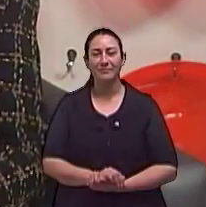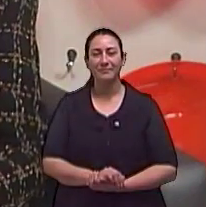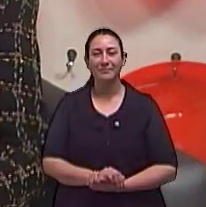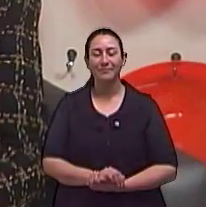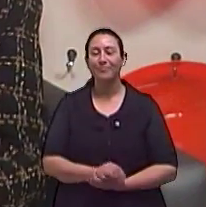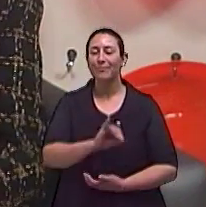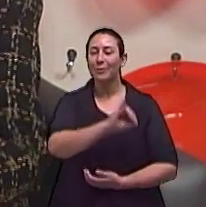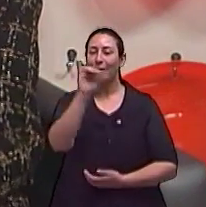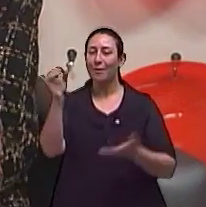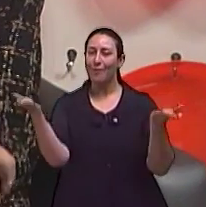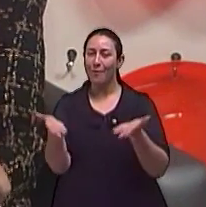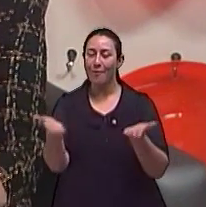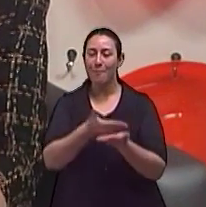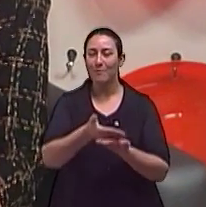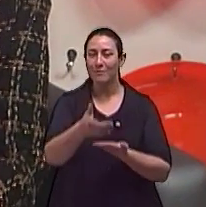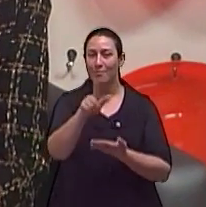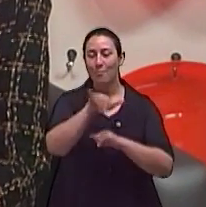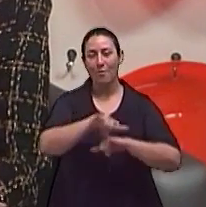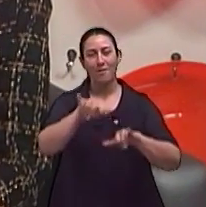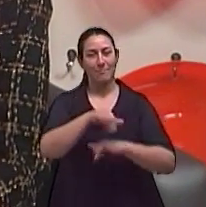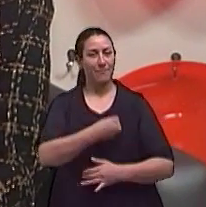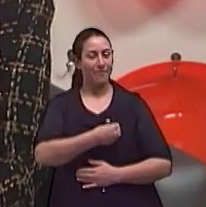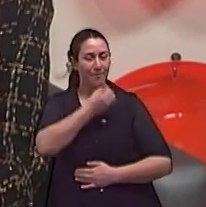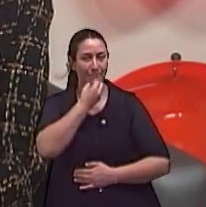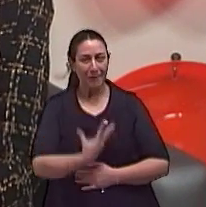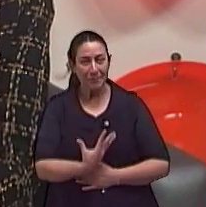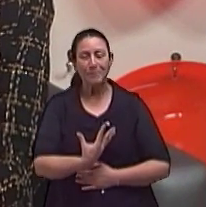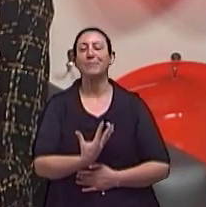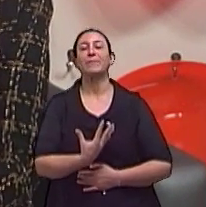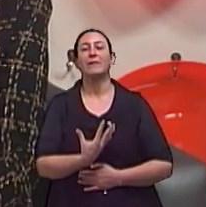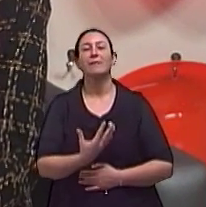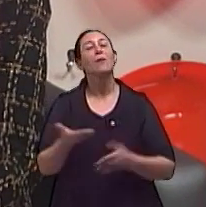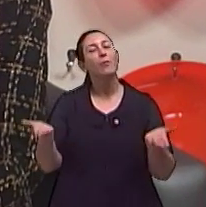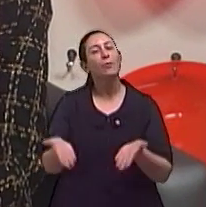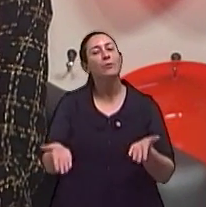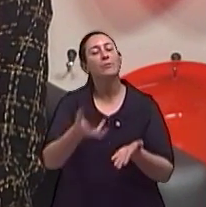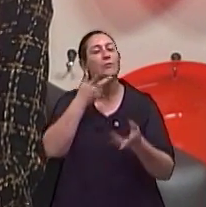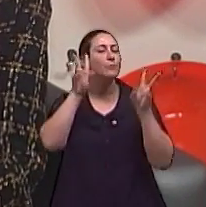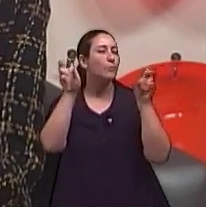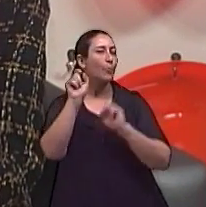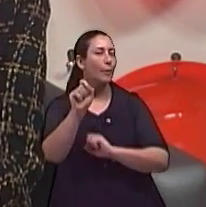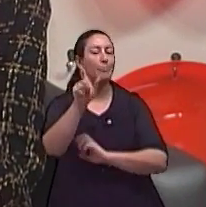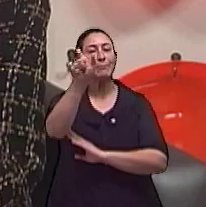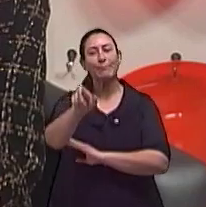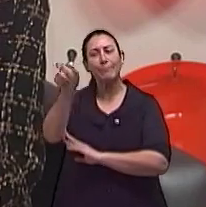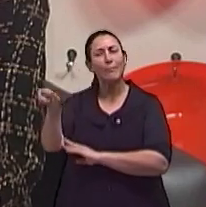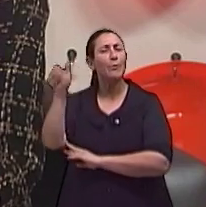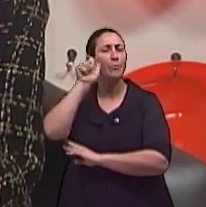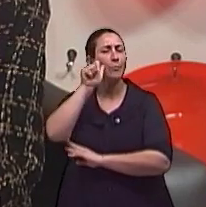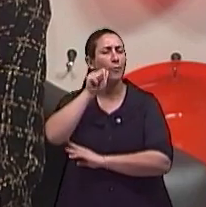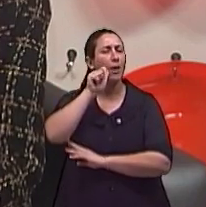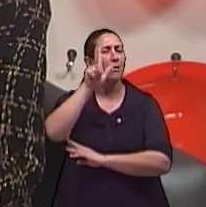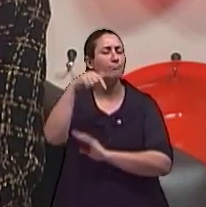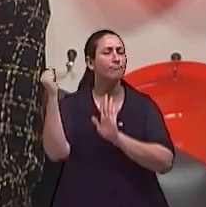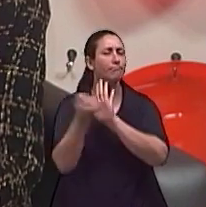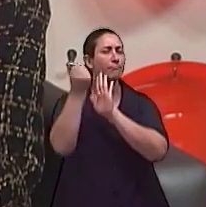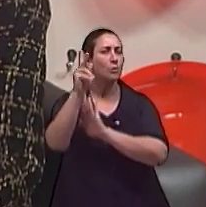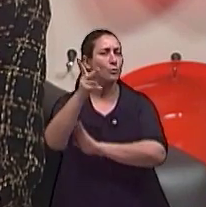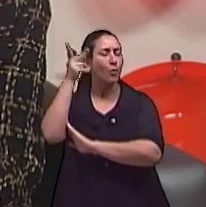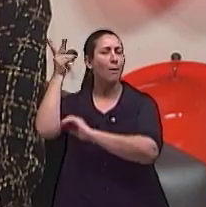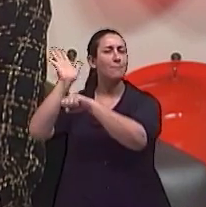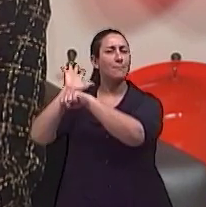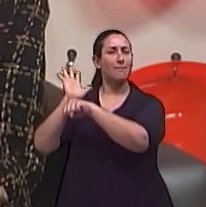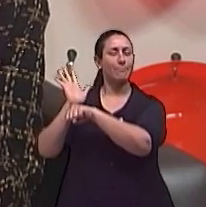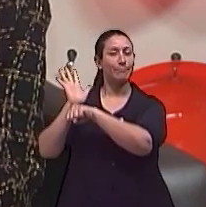Olá, estamos começando mais um Viva Bem e hoje é sobre mulheres que fizeram história no